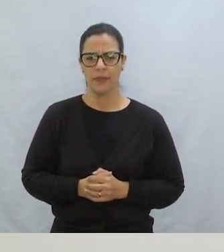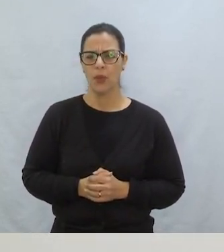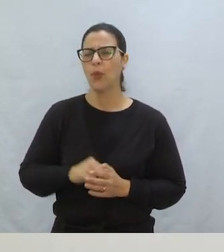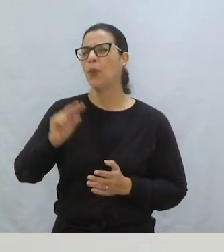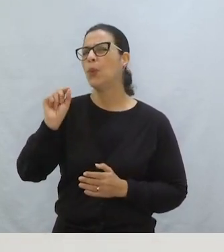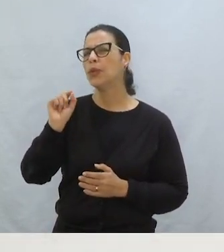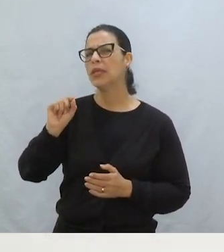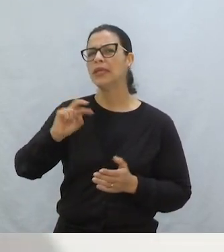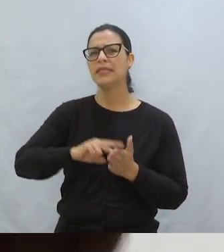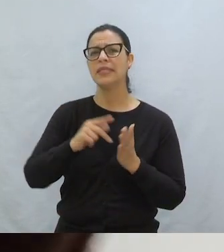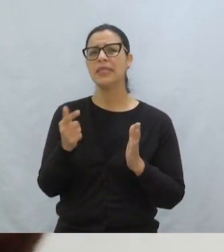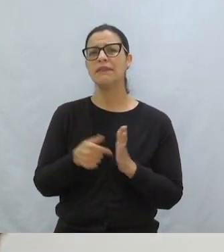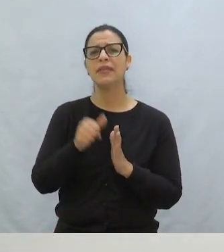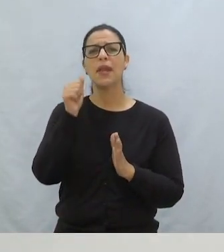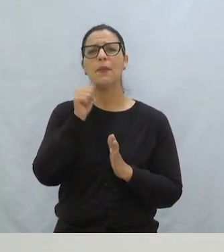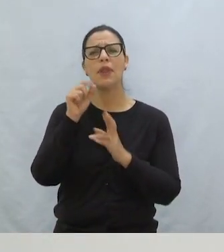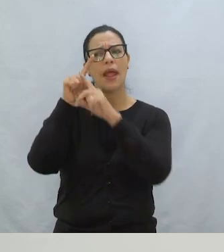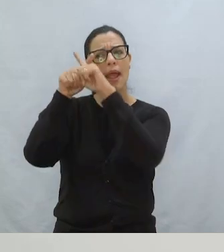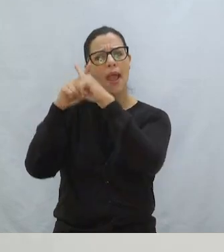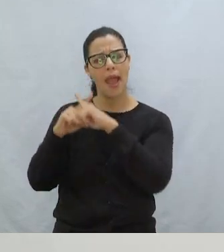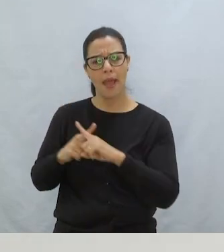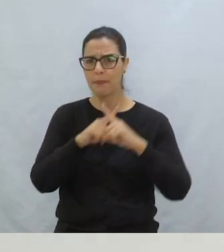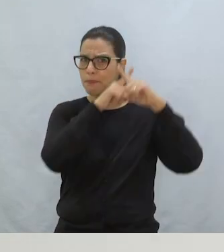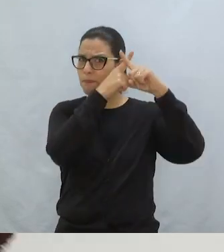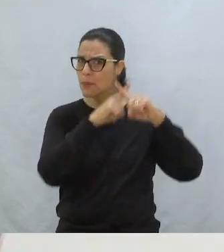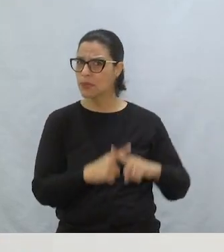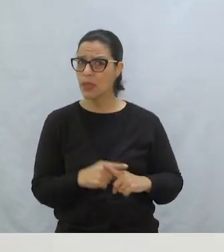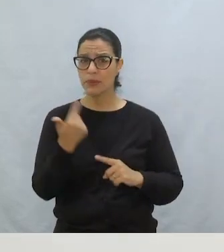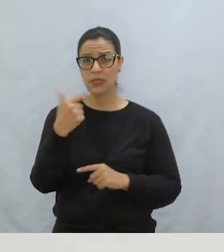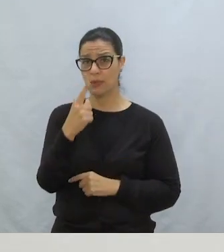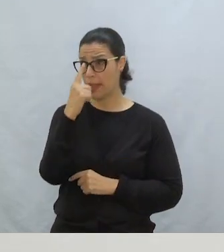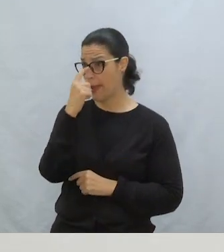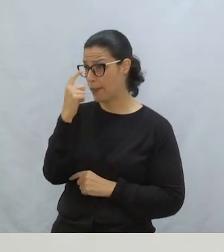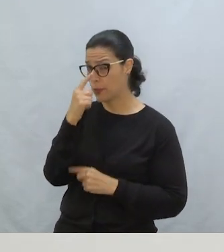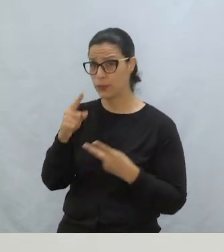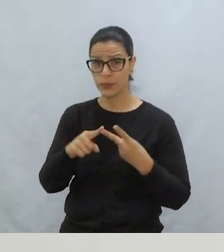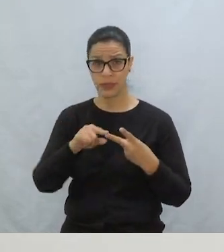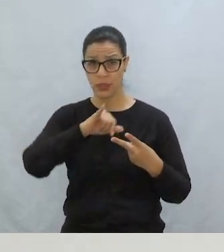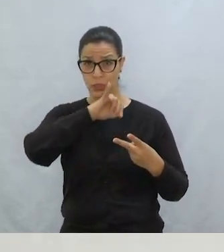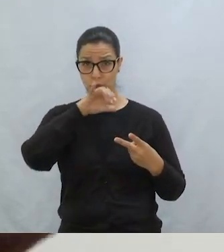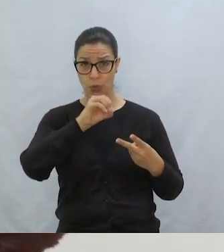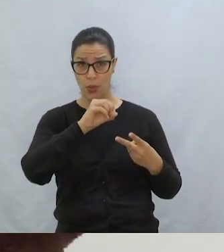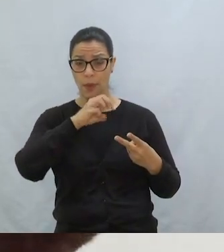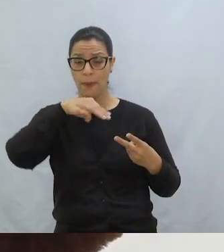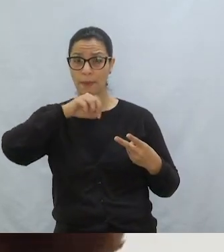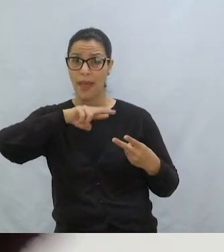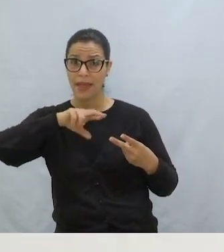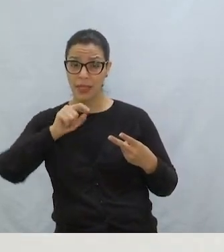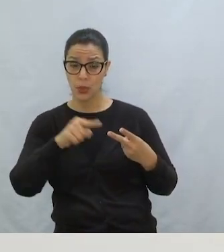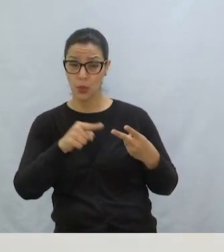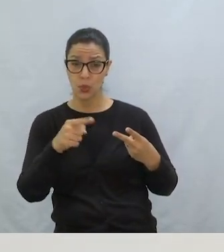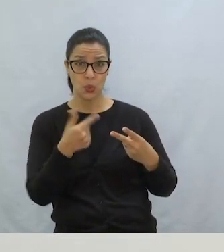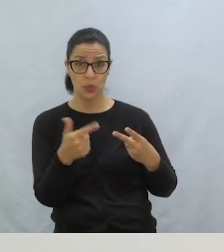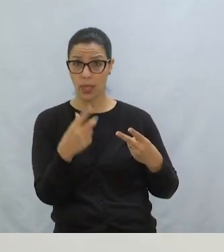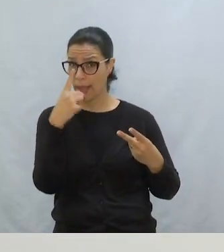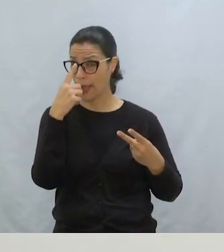O que seria da Rapunzel sem a feiticeira? O João e Maria sem a bruxa?